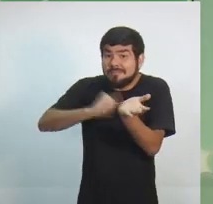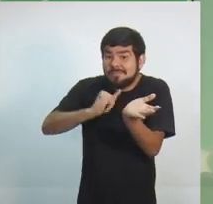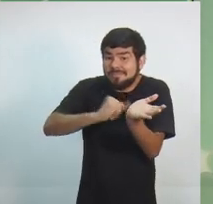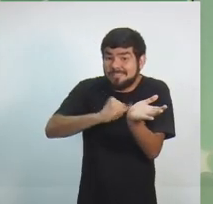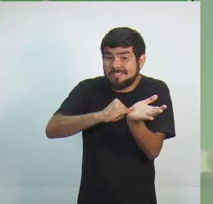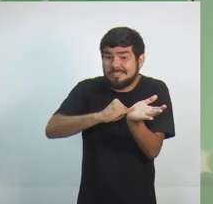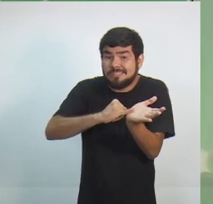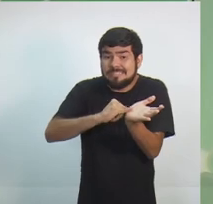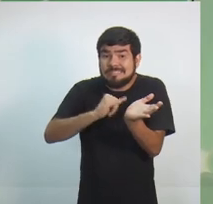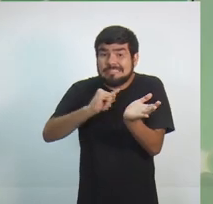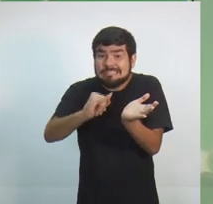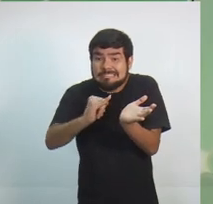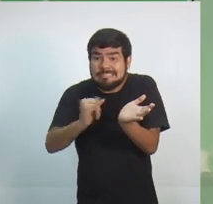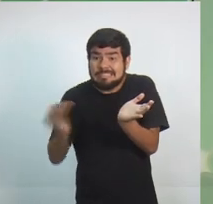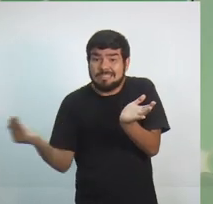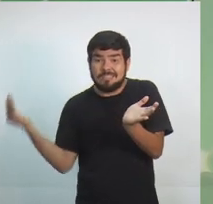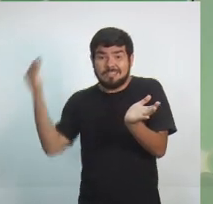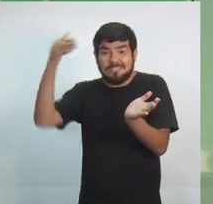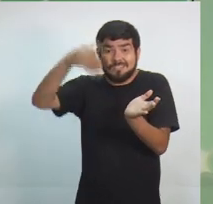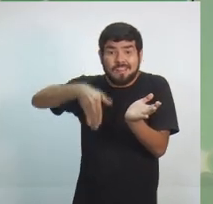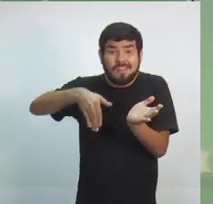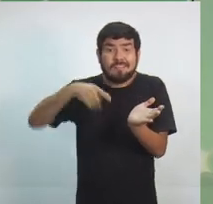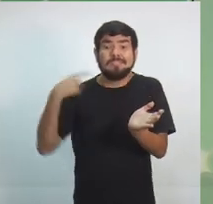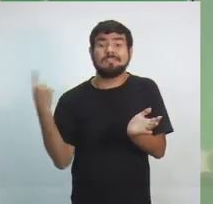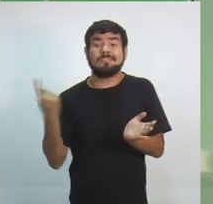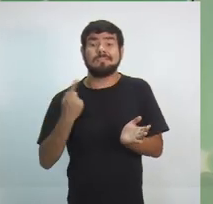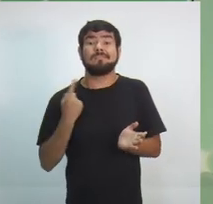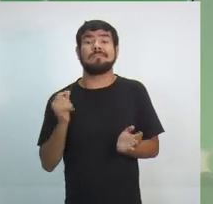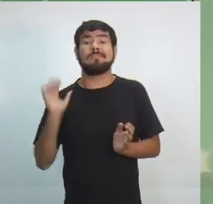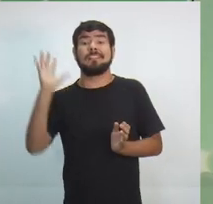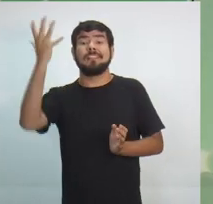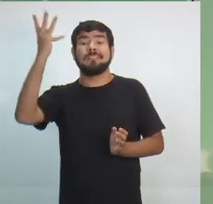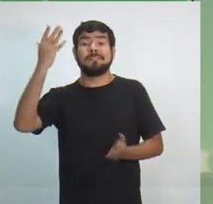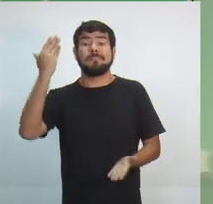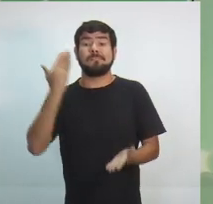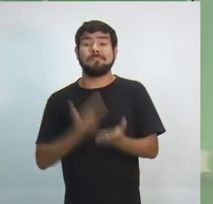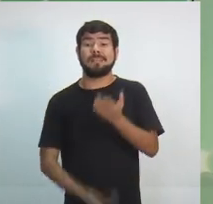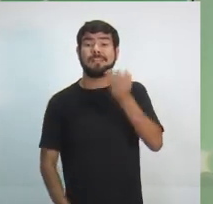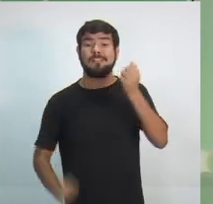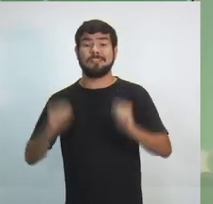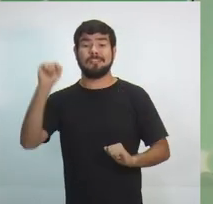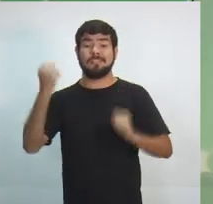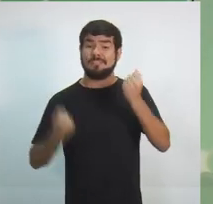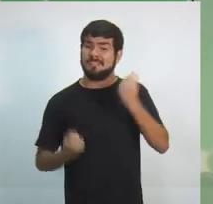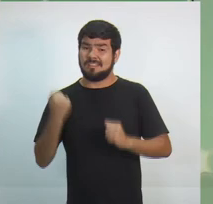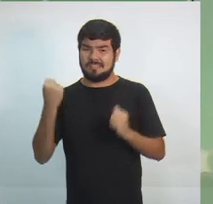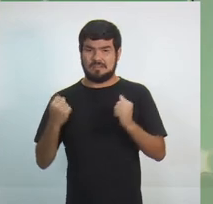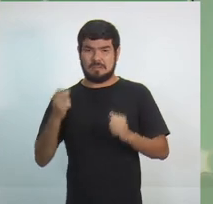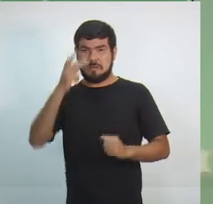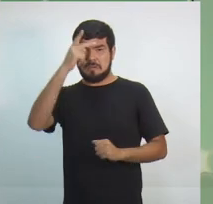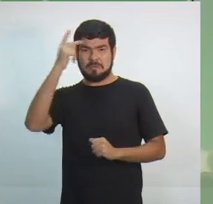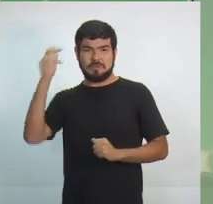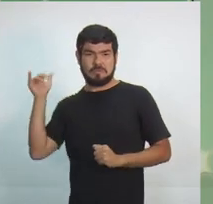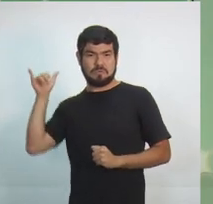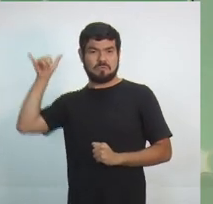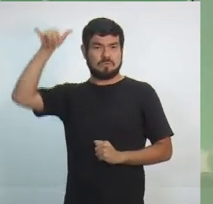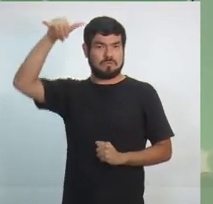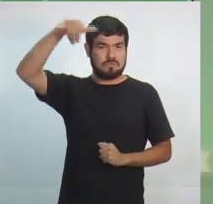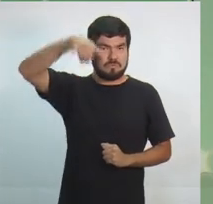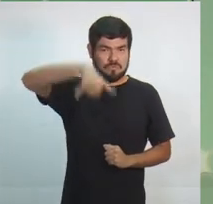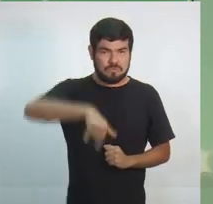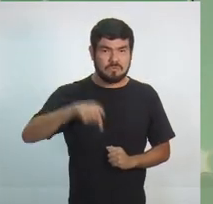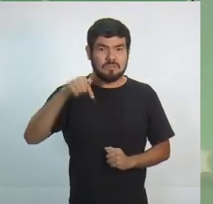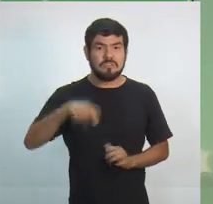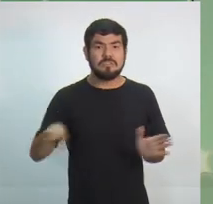Franca. Aí o cara vem aqui, candidato a presidente, só a favor da Zona Franca. Não é verdade. Tem que assumir um